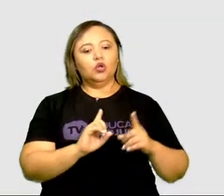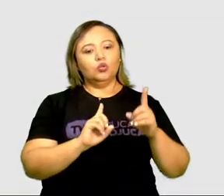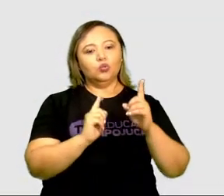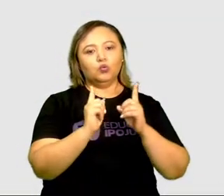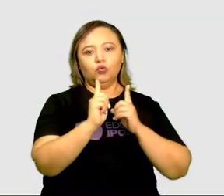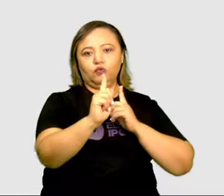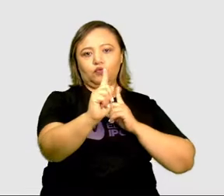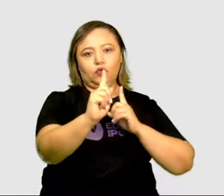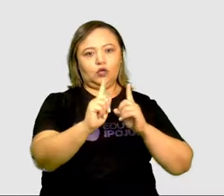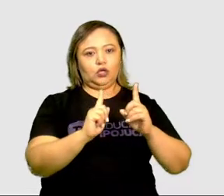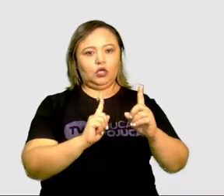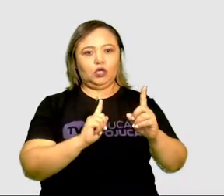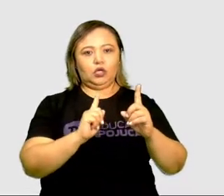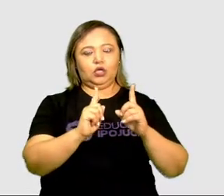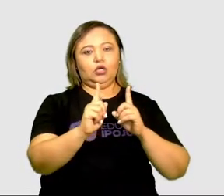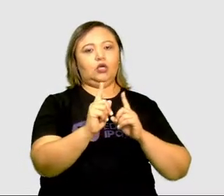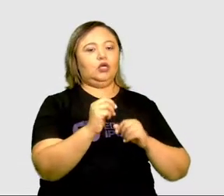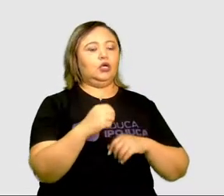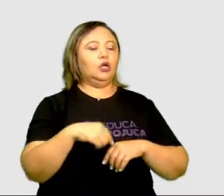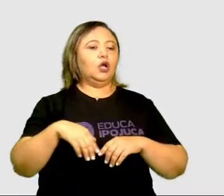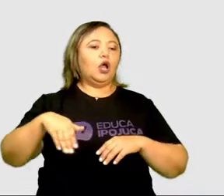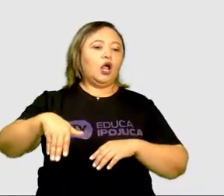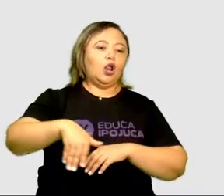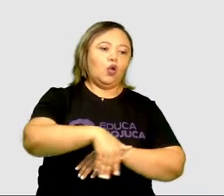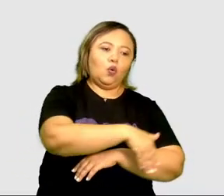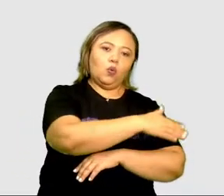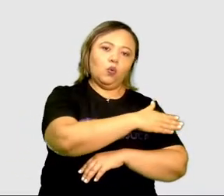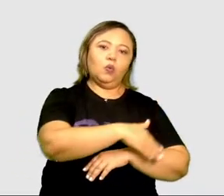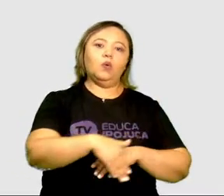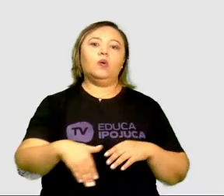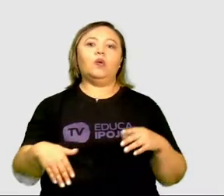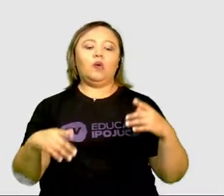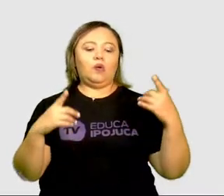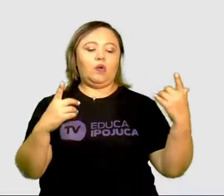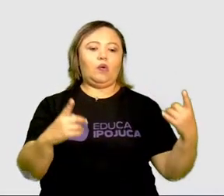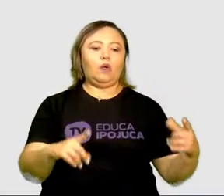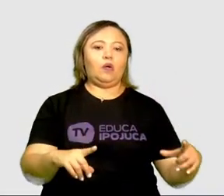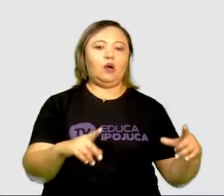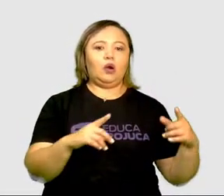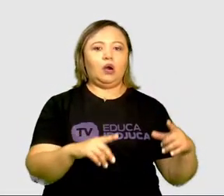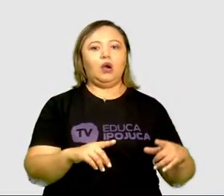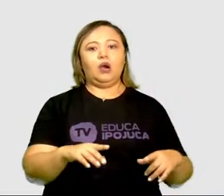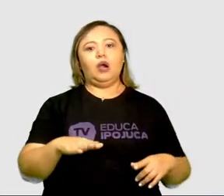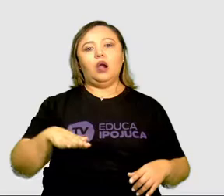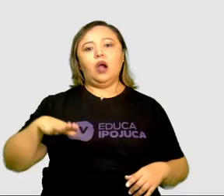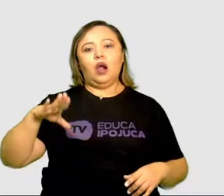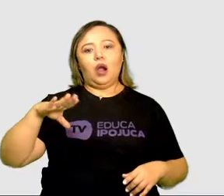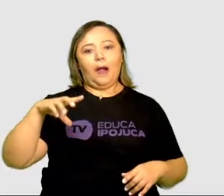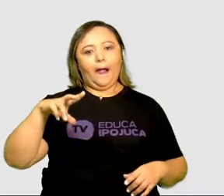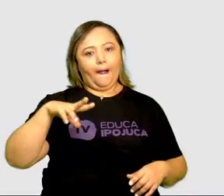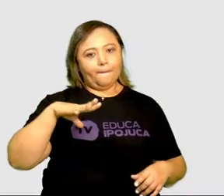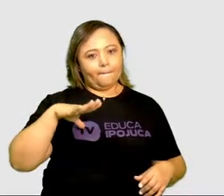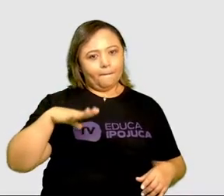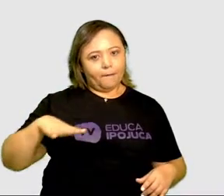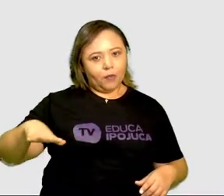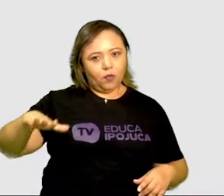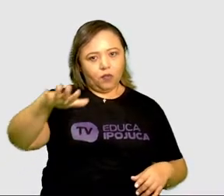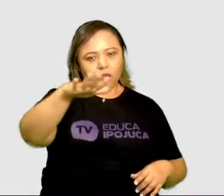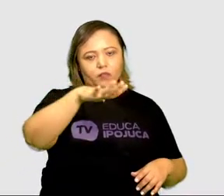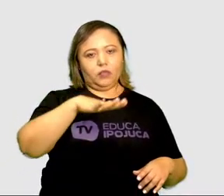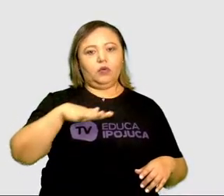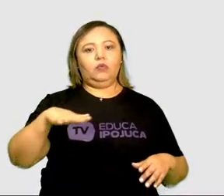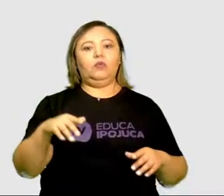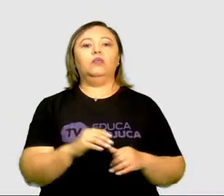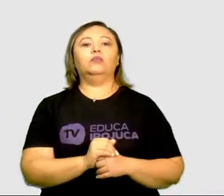ruas, avenidas e lugares públicos. Praças, mercados,